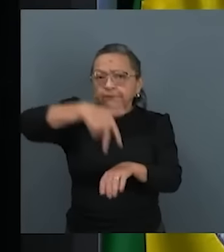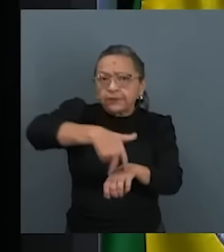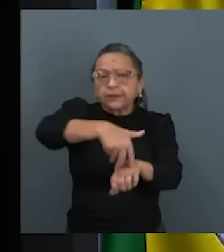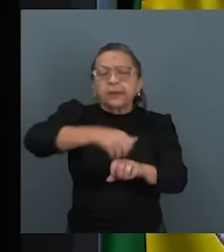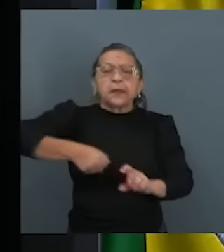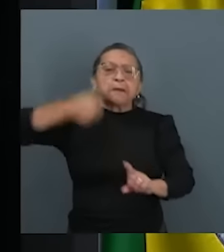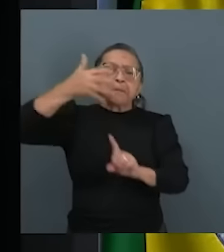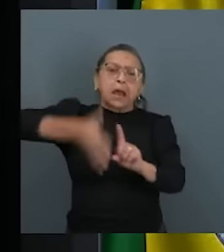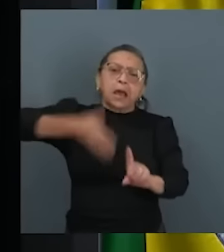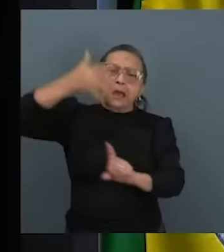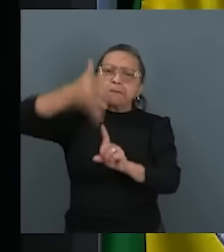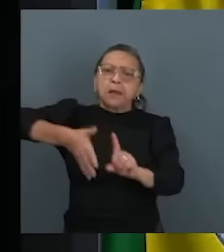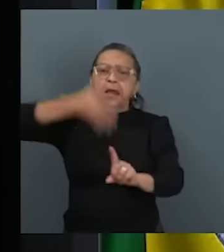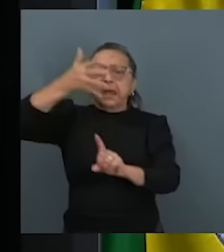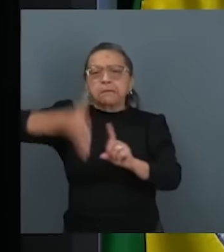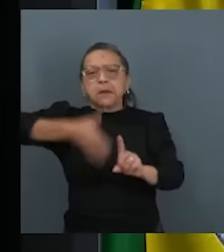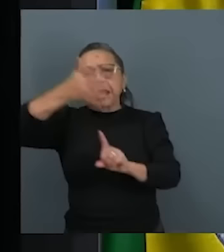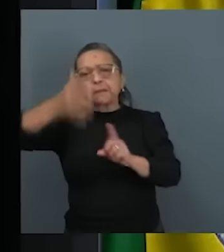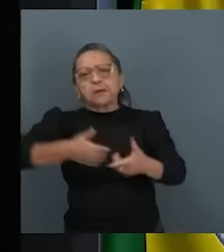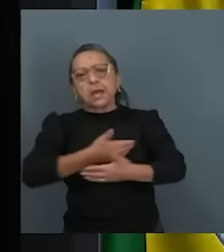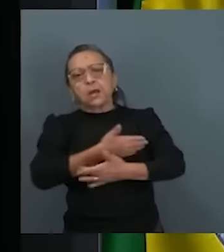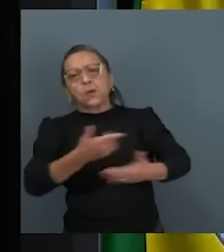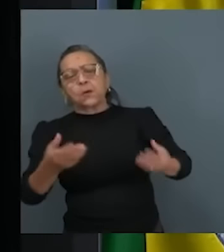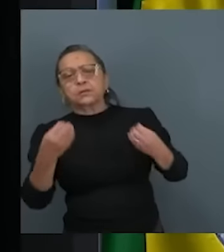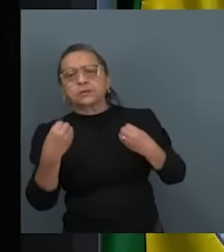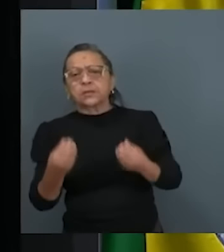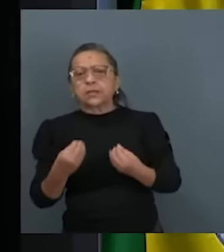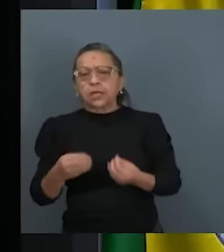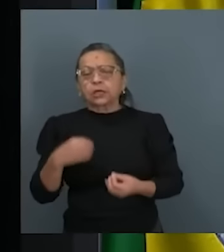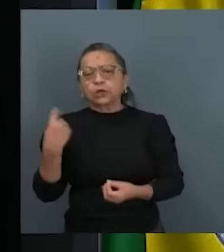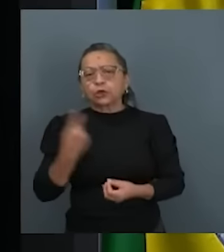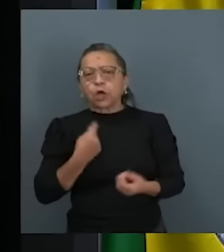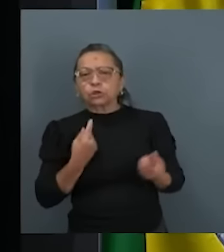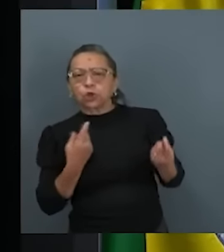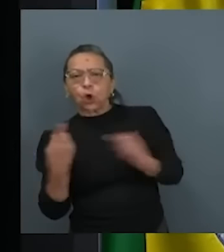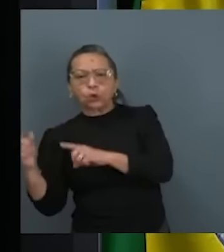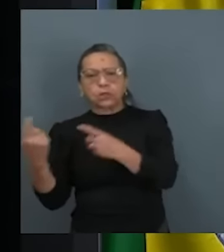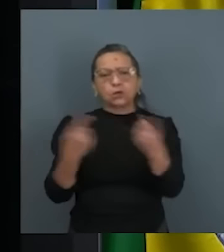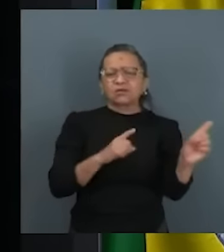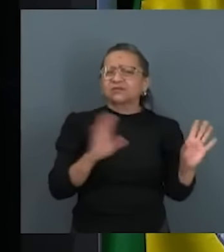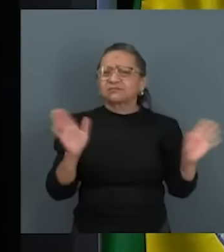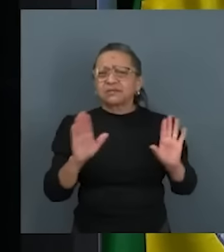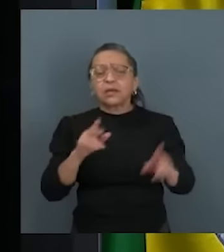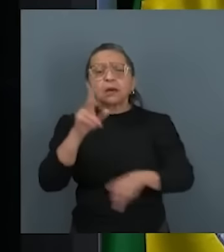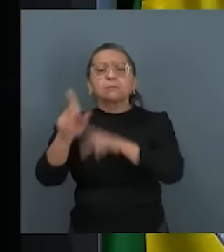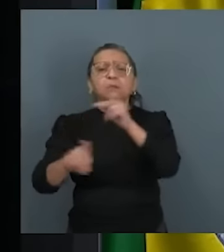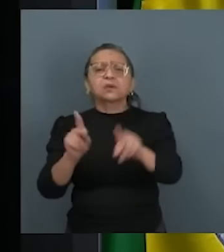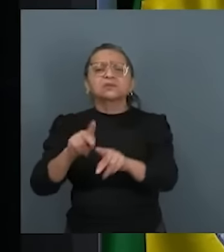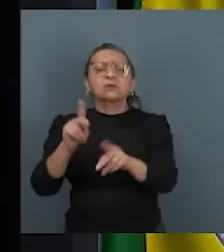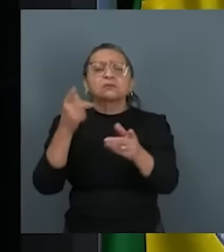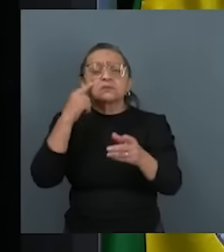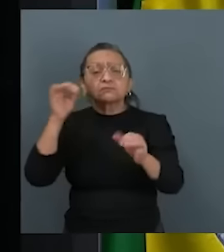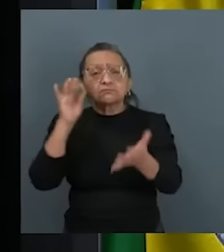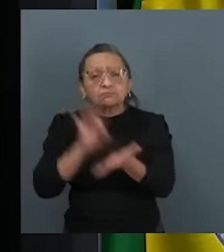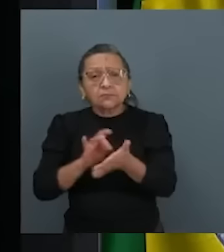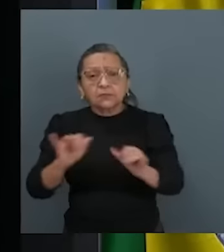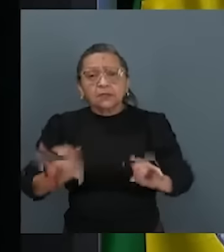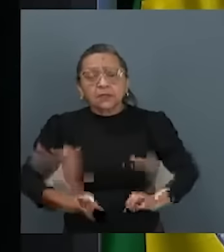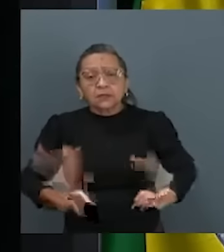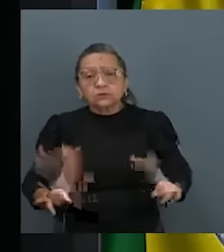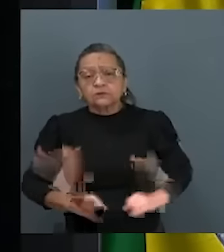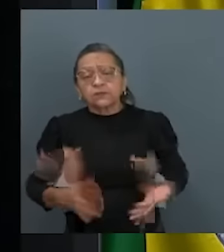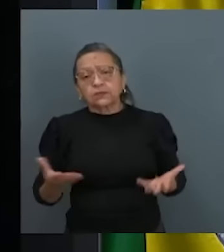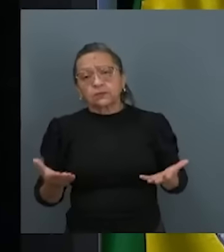discurso ideológico, um discurso de nós contra eles, e a população que, de fato, que está sentindo ali na